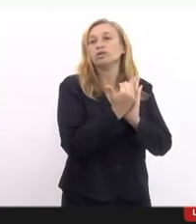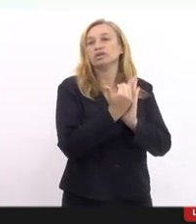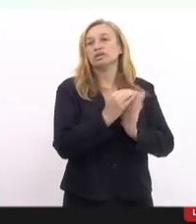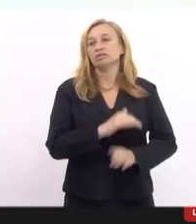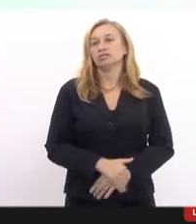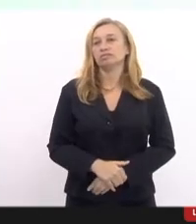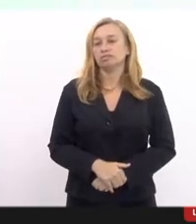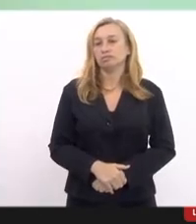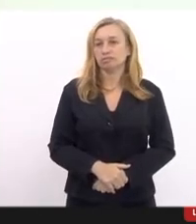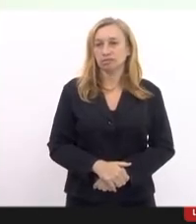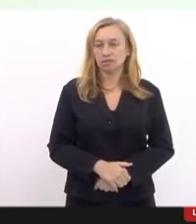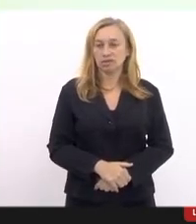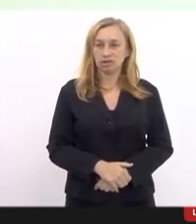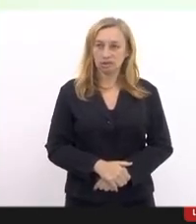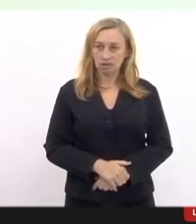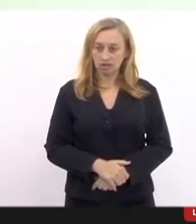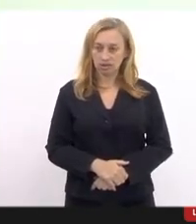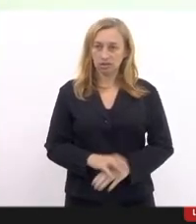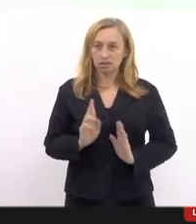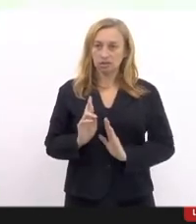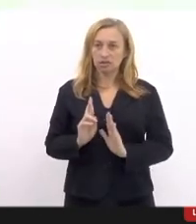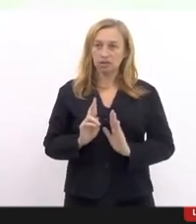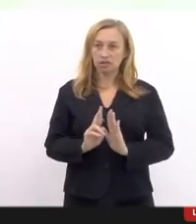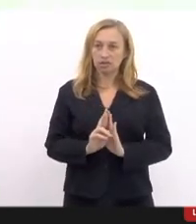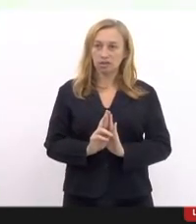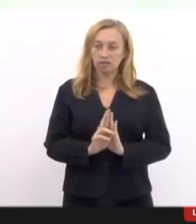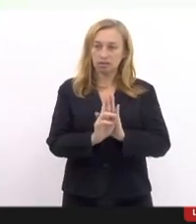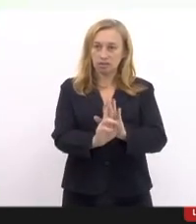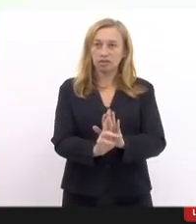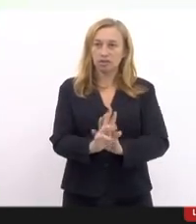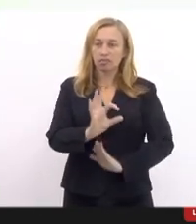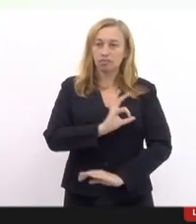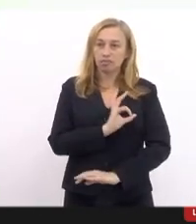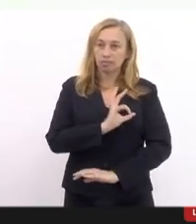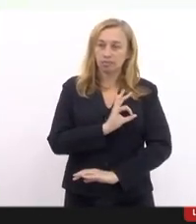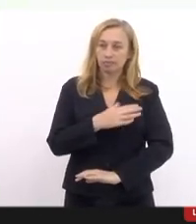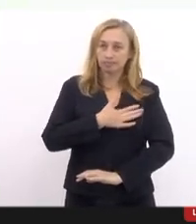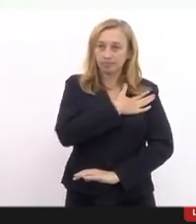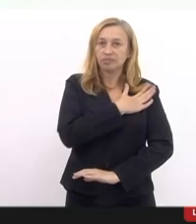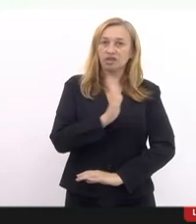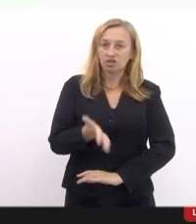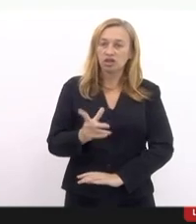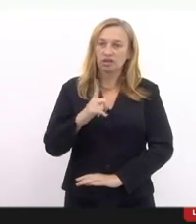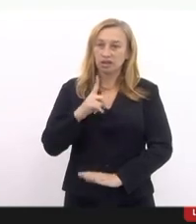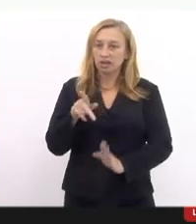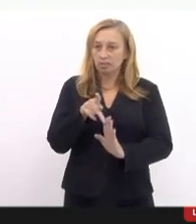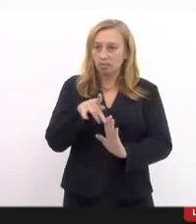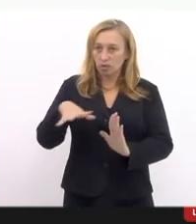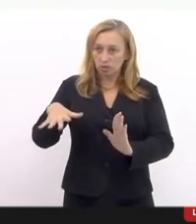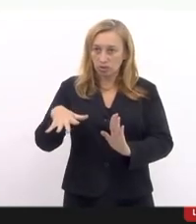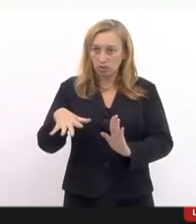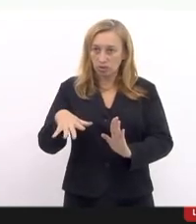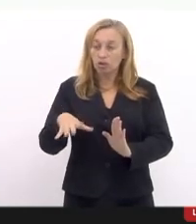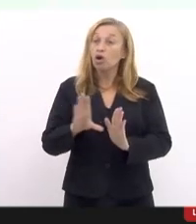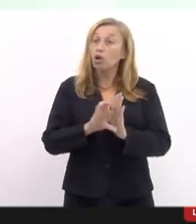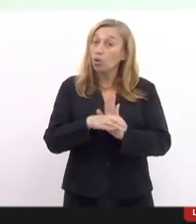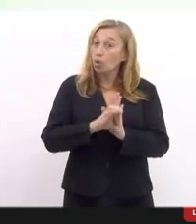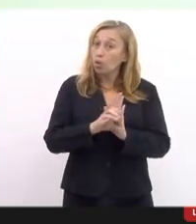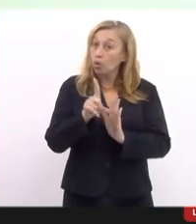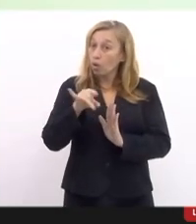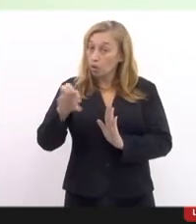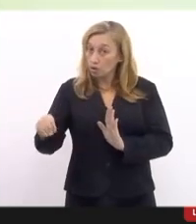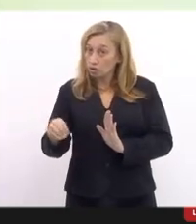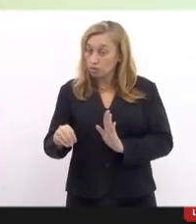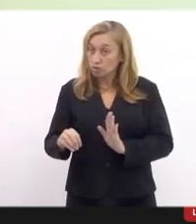ao cumpra-se, deputado? O próprio representante da Polícia Militar, o Coronel William, lembrou que já existem protocolos, códigos de condutas e